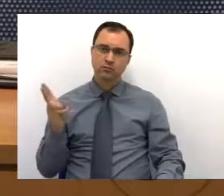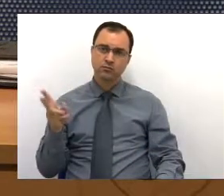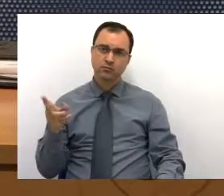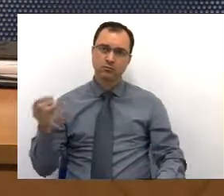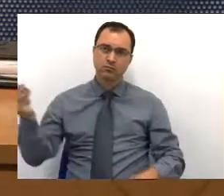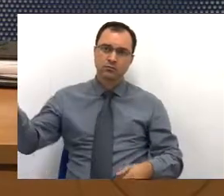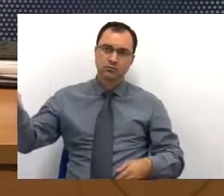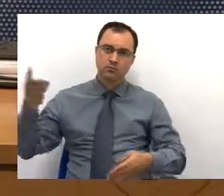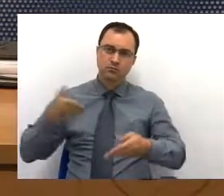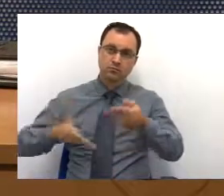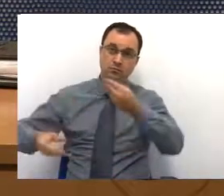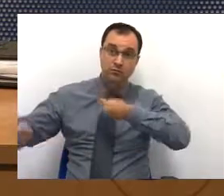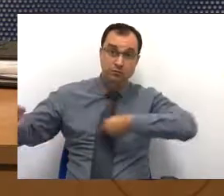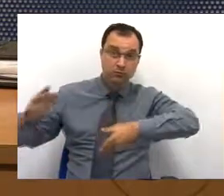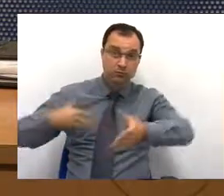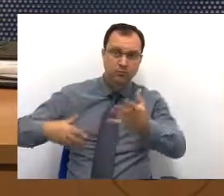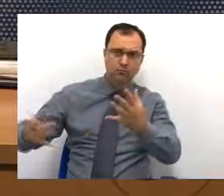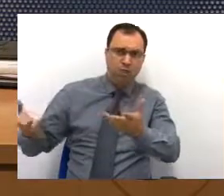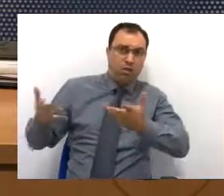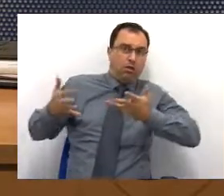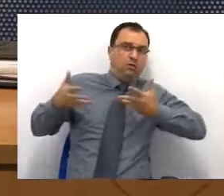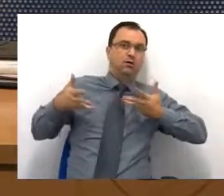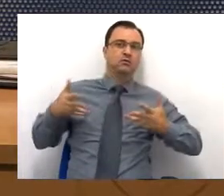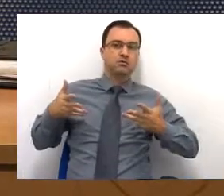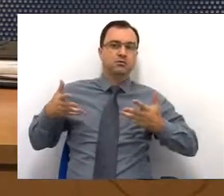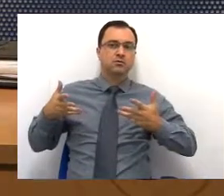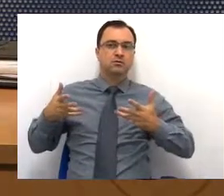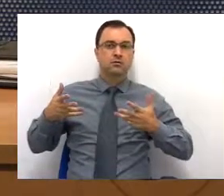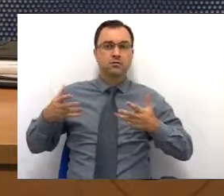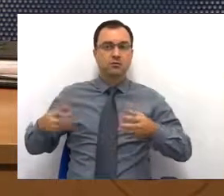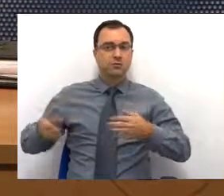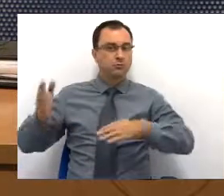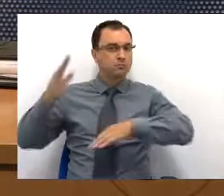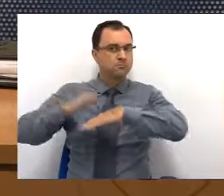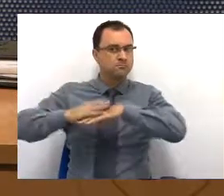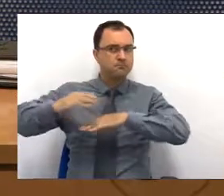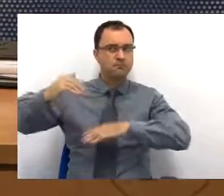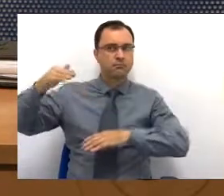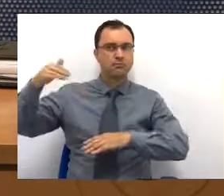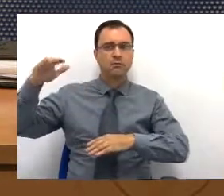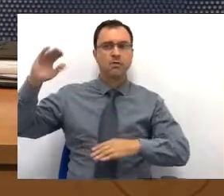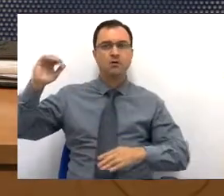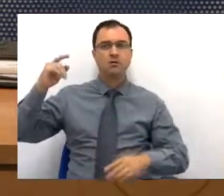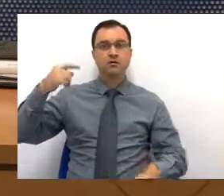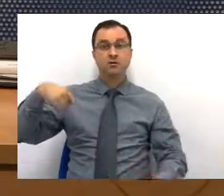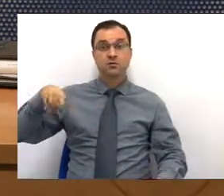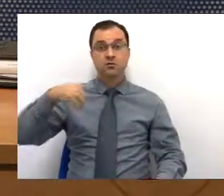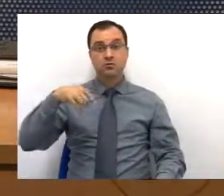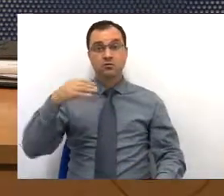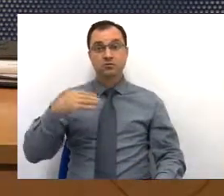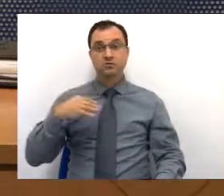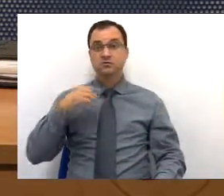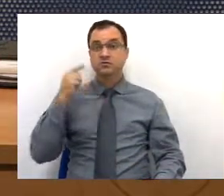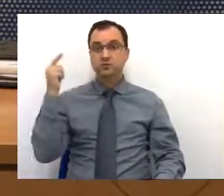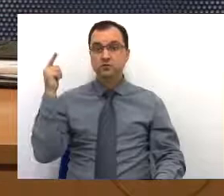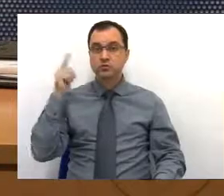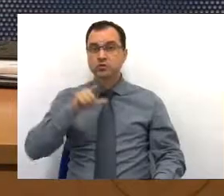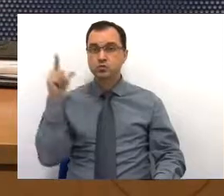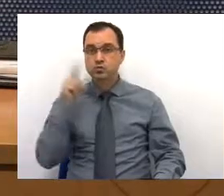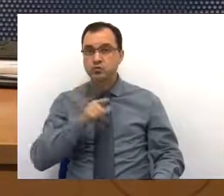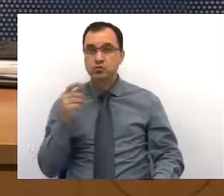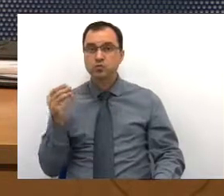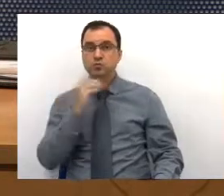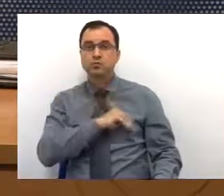demanda é muito grande, muito maior que a nossa capacidade